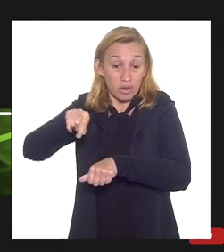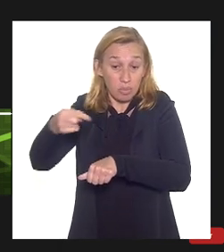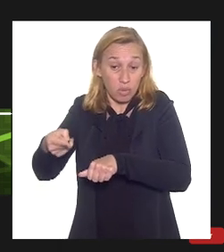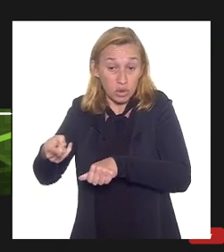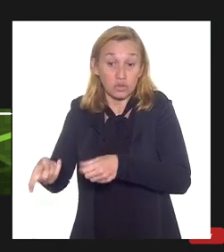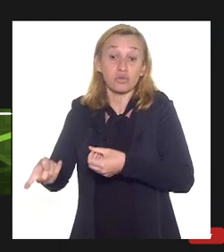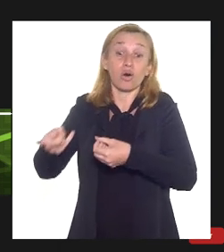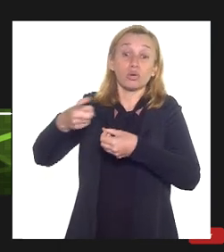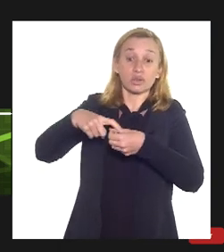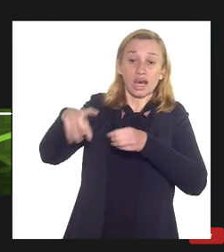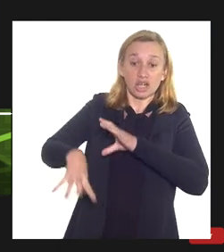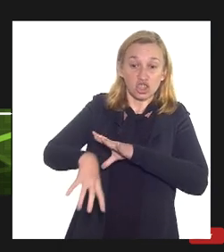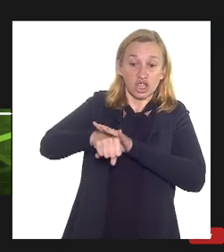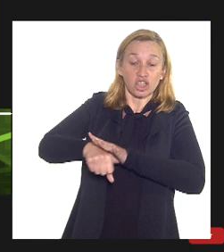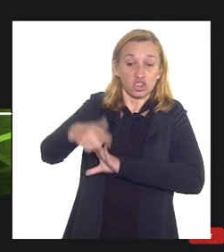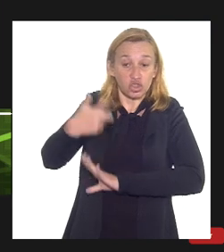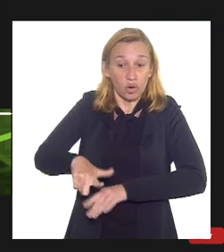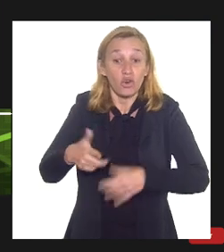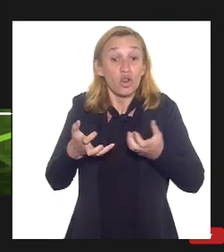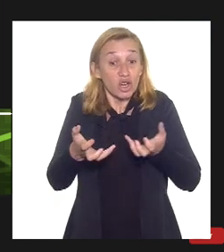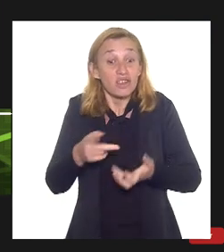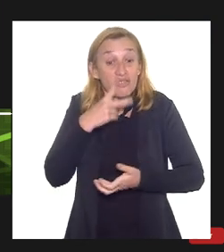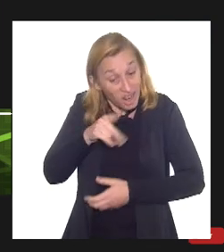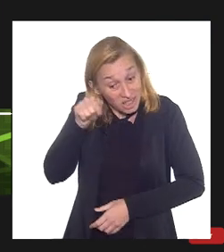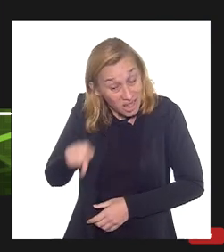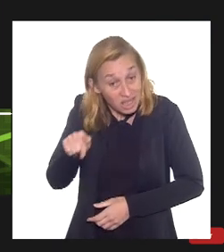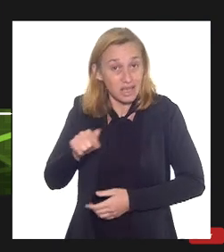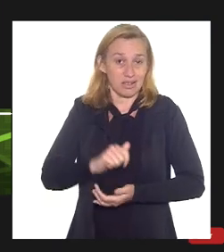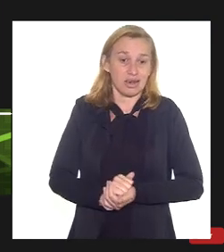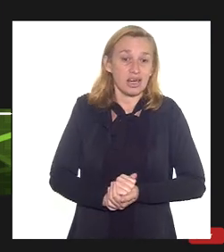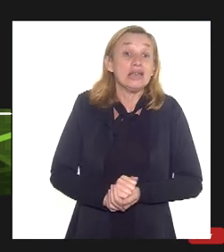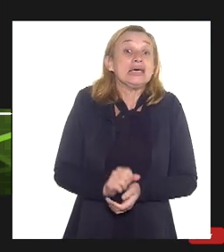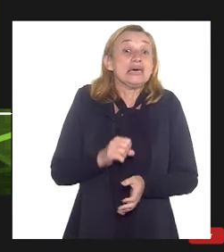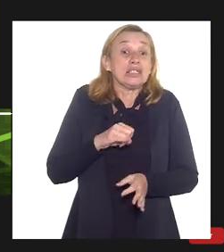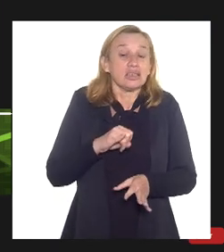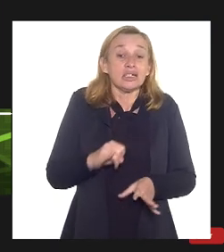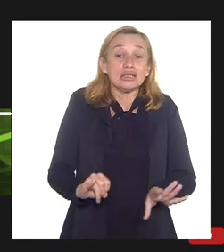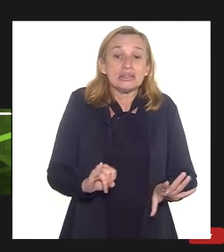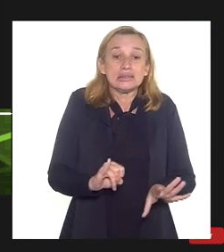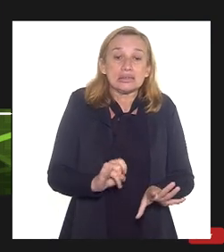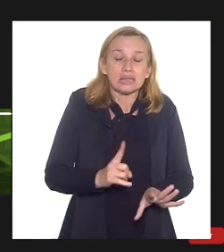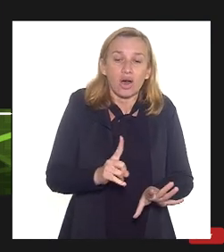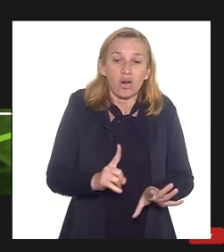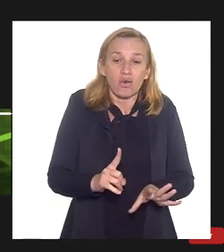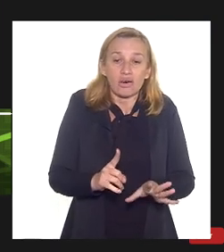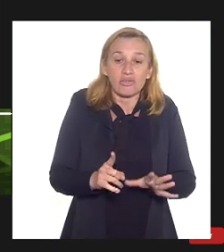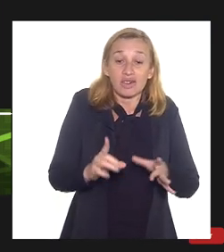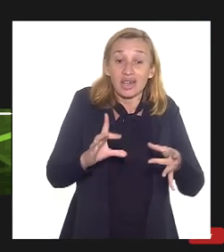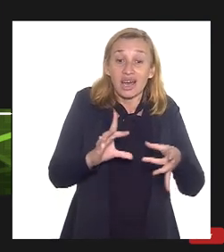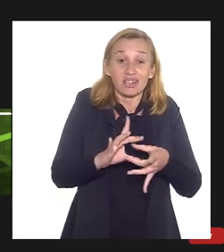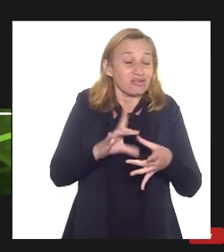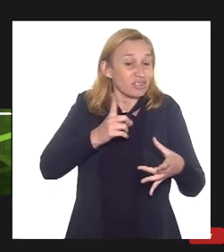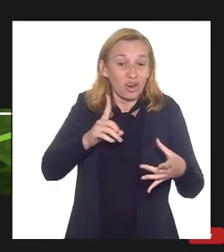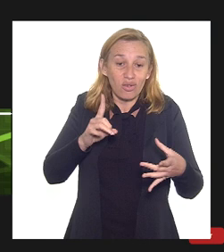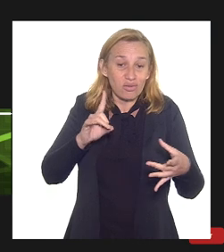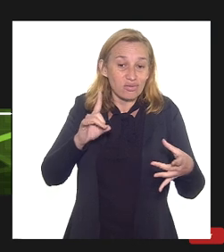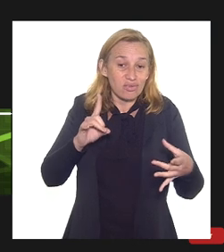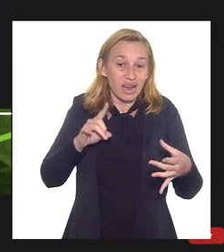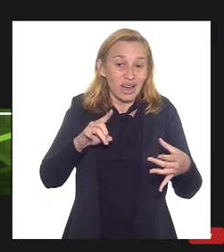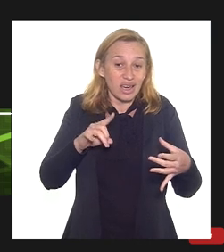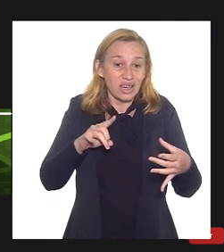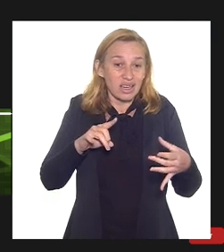então eu queria que tocasse nessa questão porque senão a gente vai ficar sabe desconectado de entender